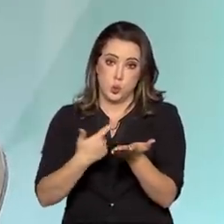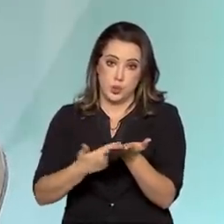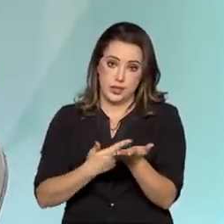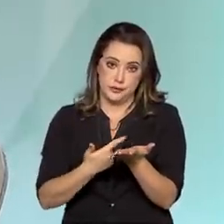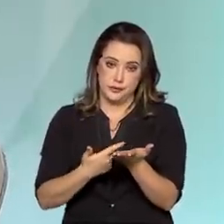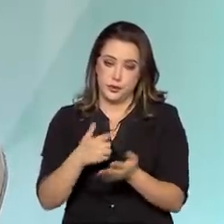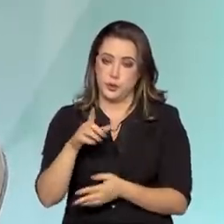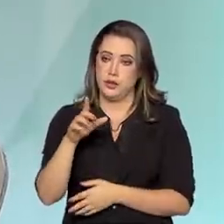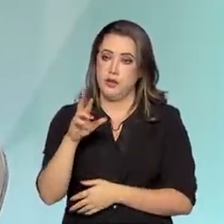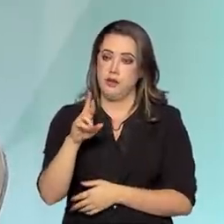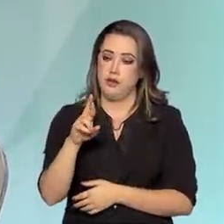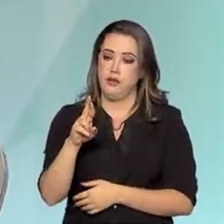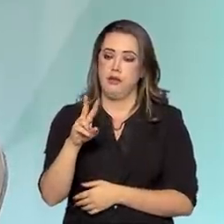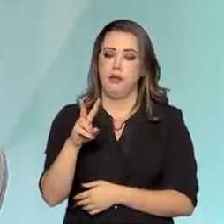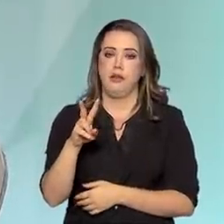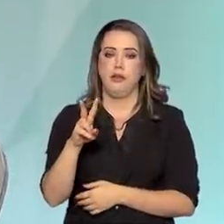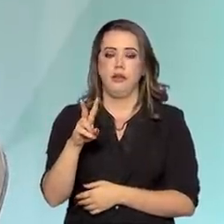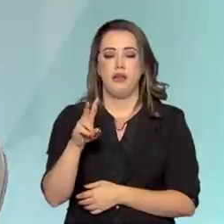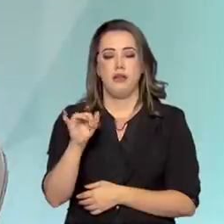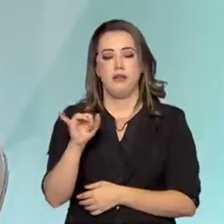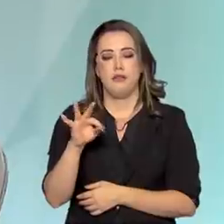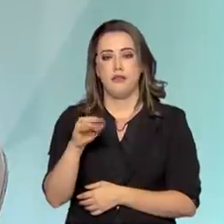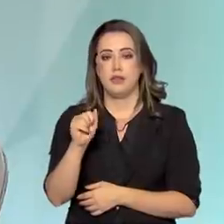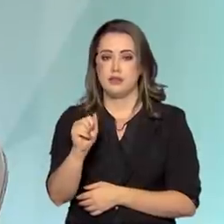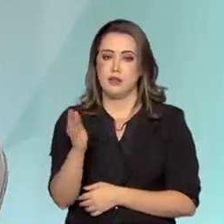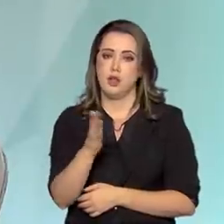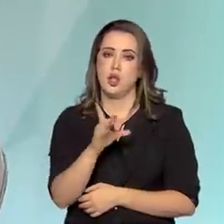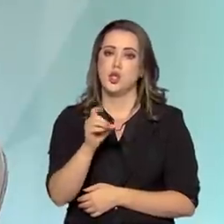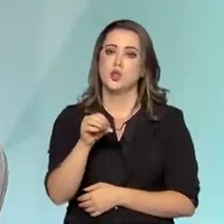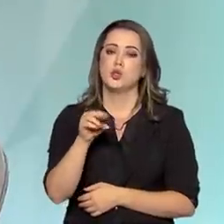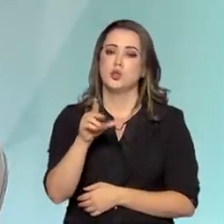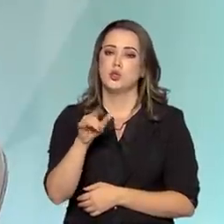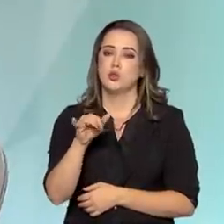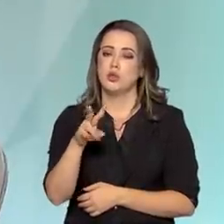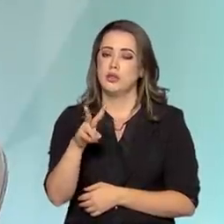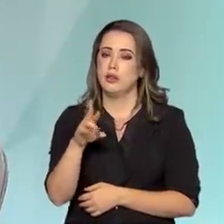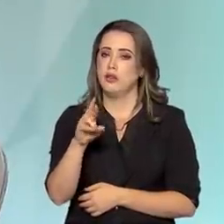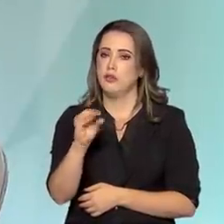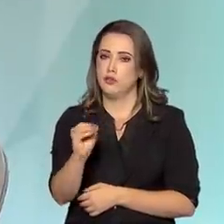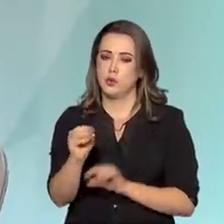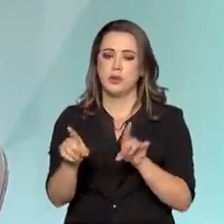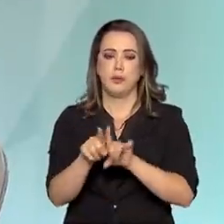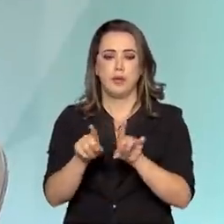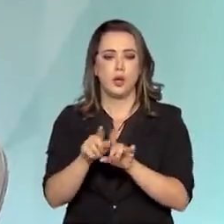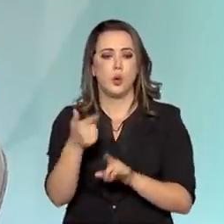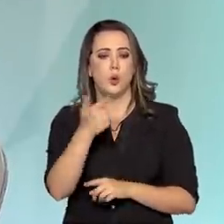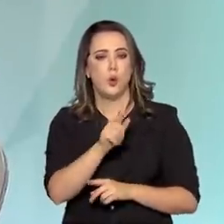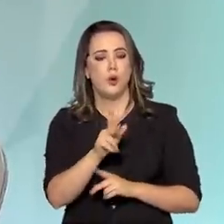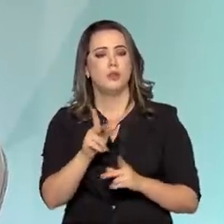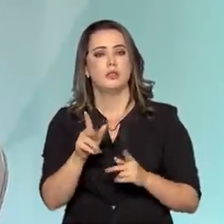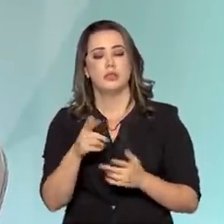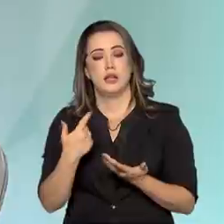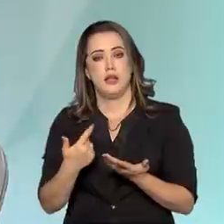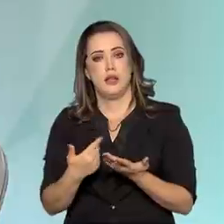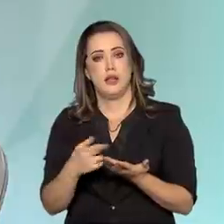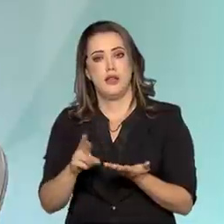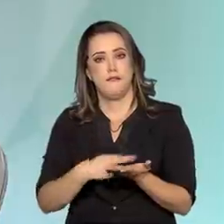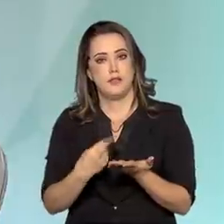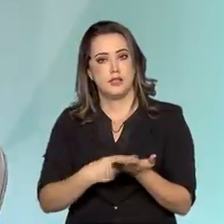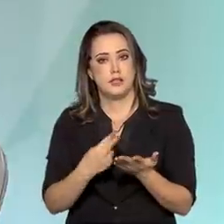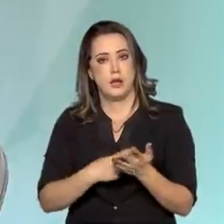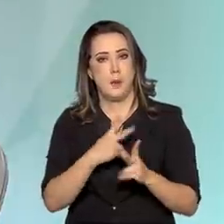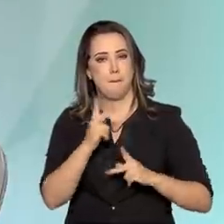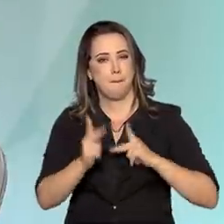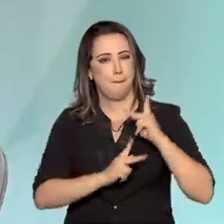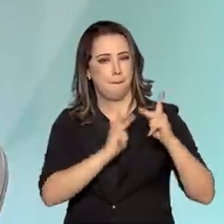as inovações editoriais, sobre o livro enquanto item. A revista Poesia Sempre, ela é provavelmente a melhor revista de poesia que existe